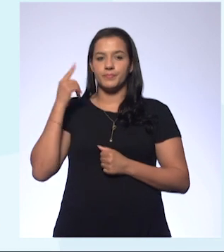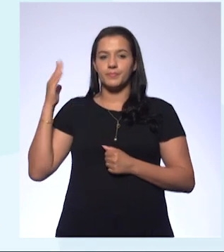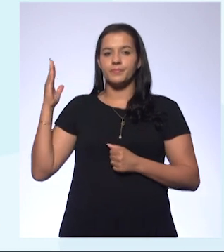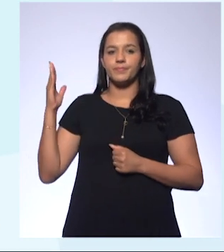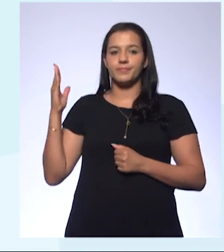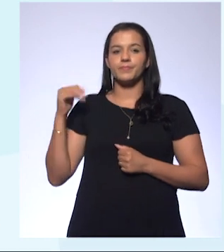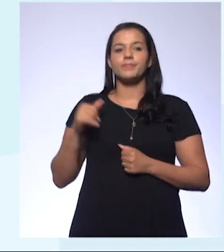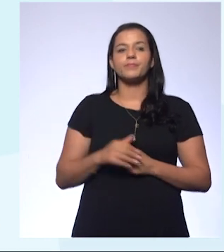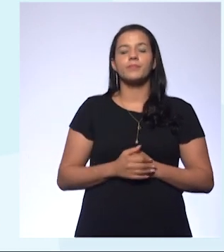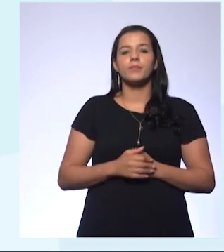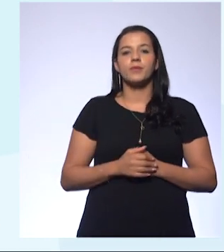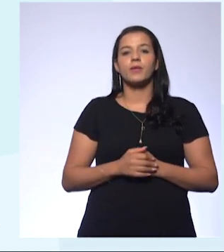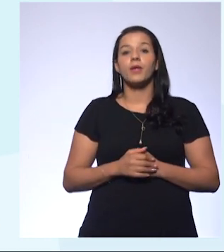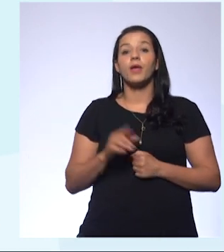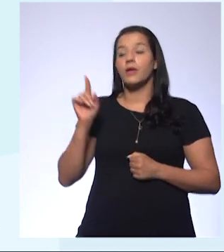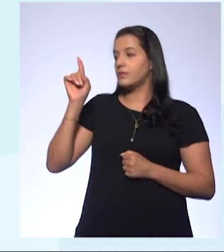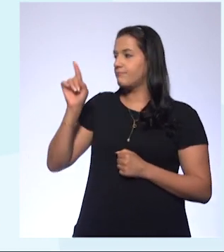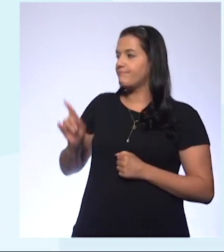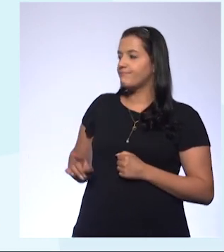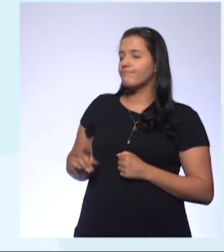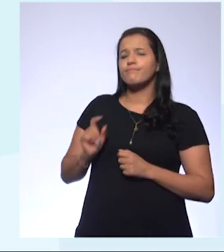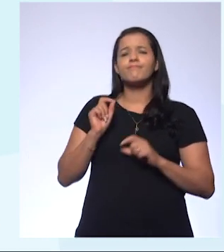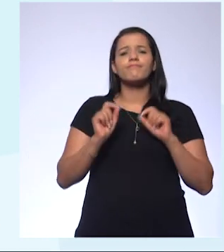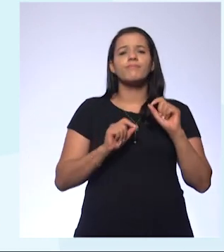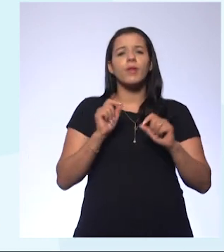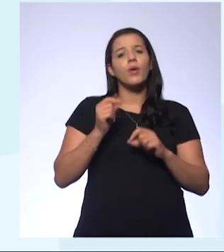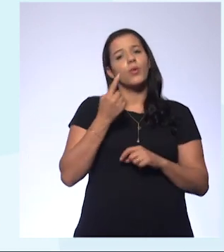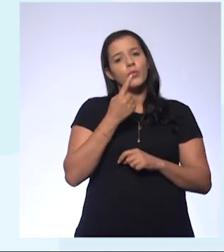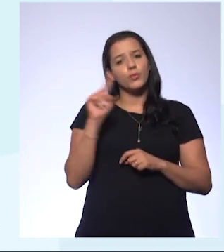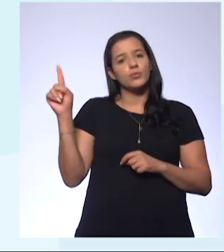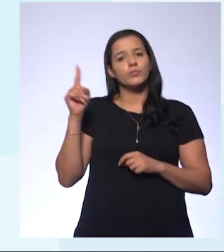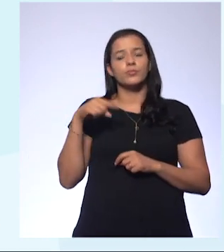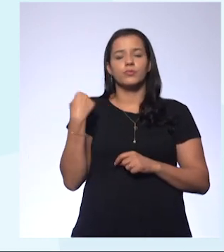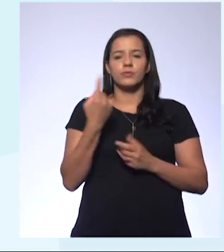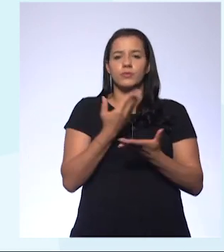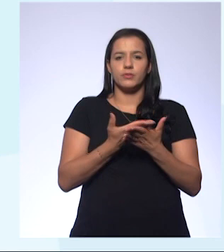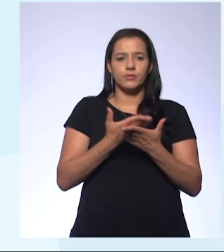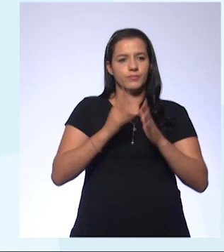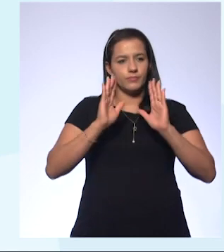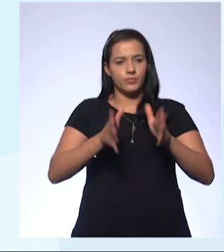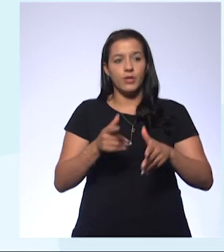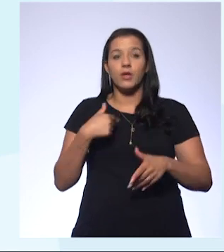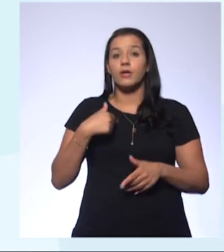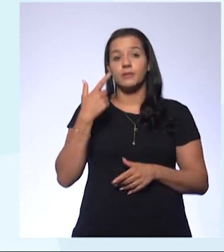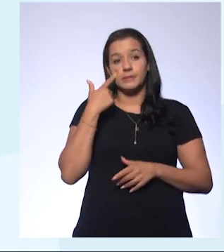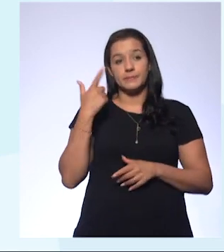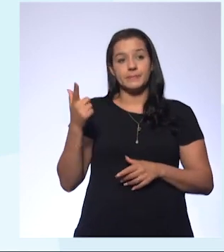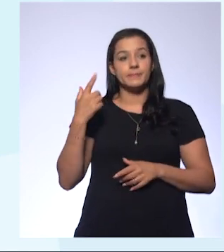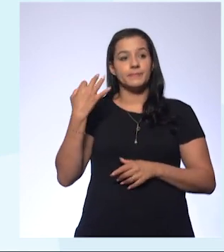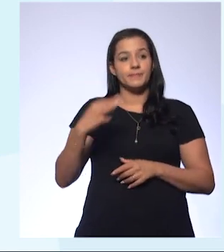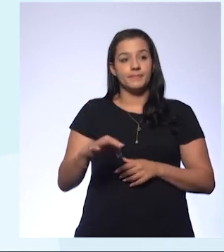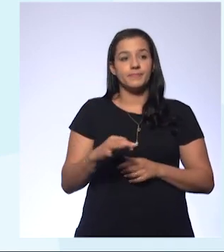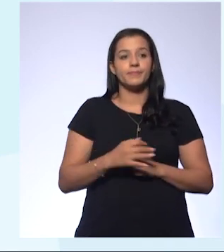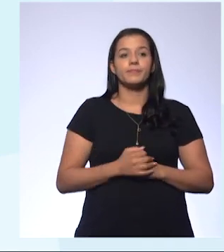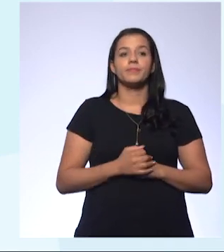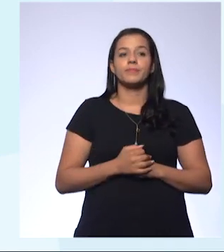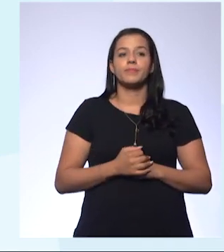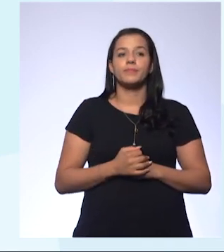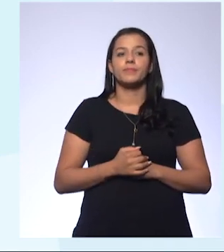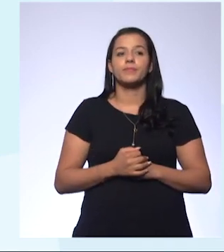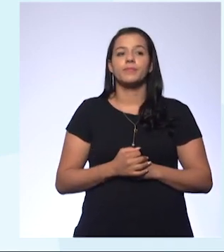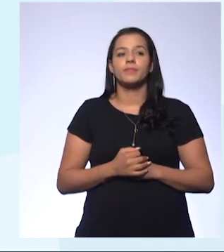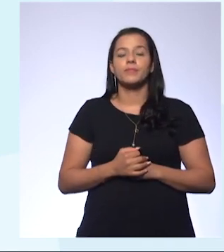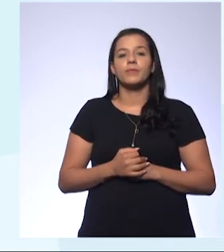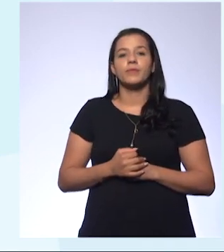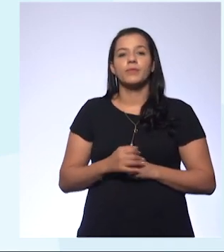Bom, então aqui foi o último que nós fizemos. Pode passar para frente. Aqui retomando o assunto.